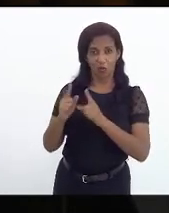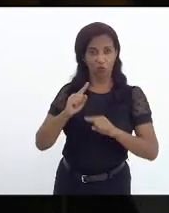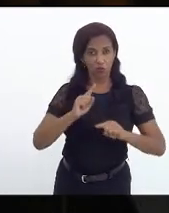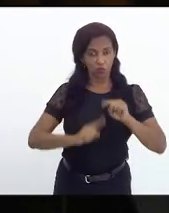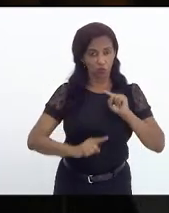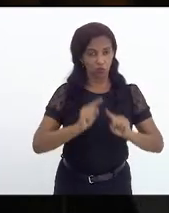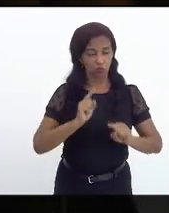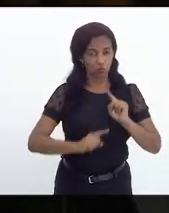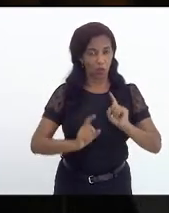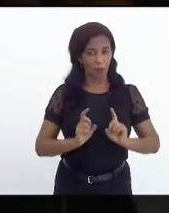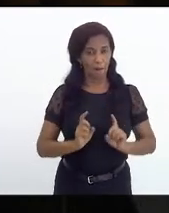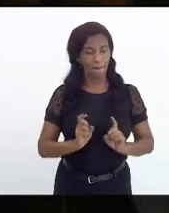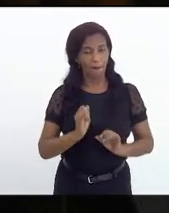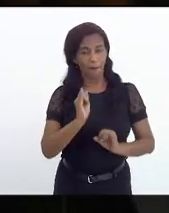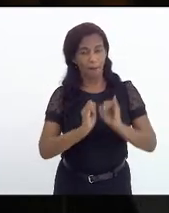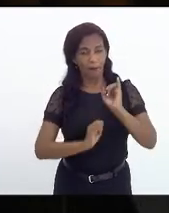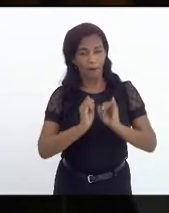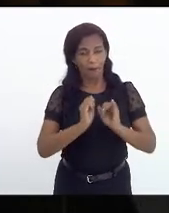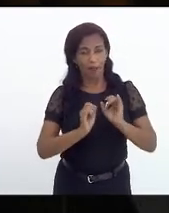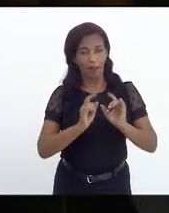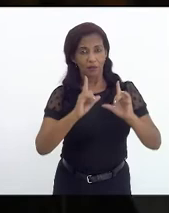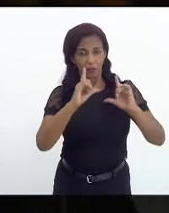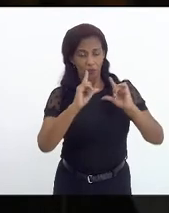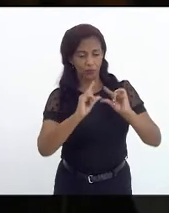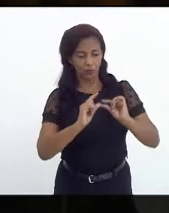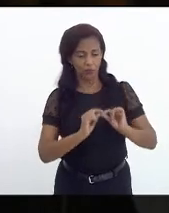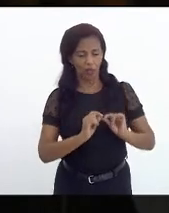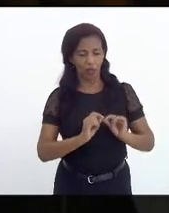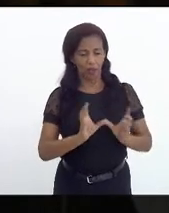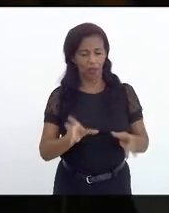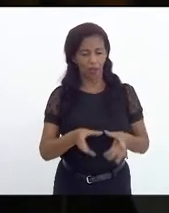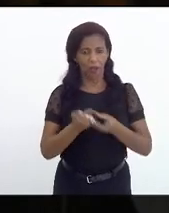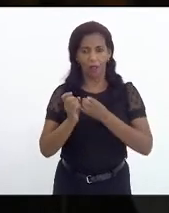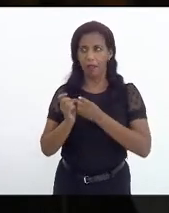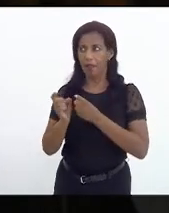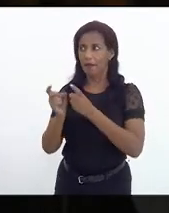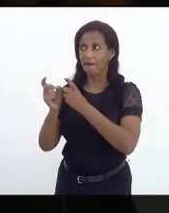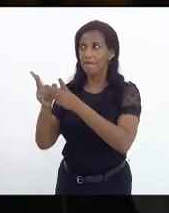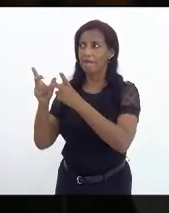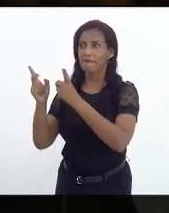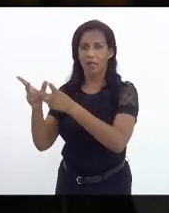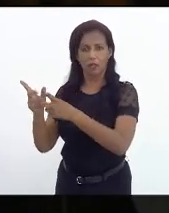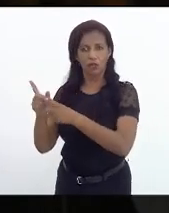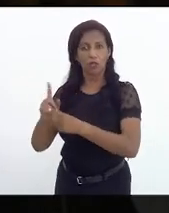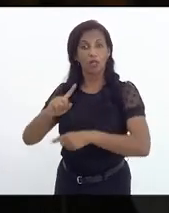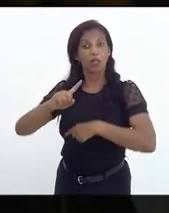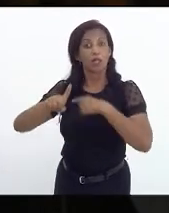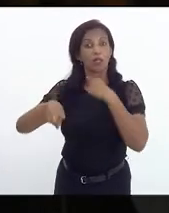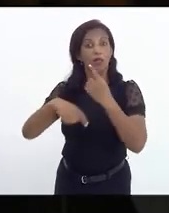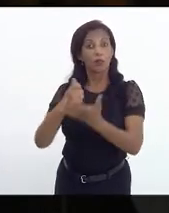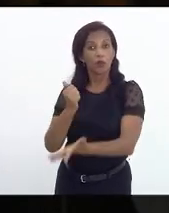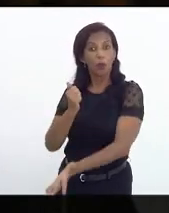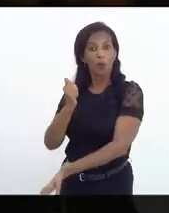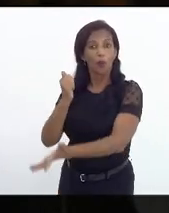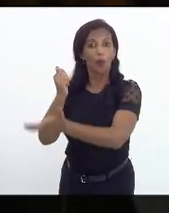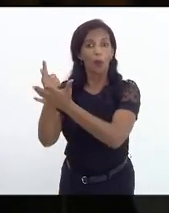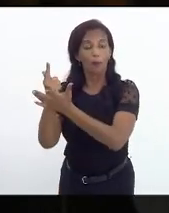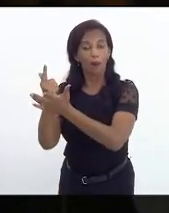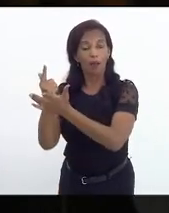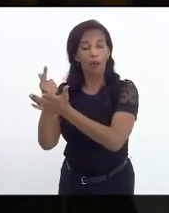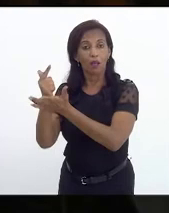e está refinando muito menos. Aí tem que importar. E quando importa,